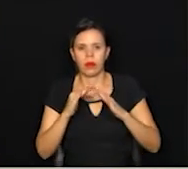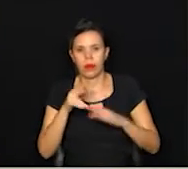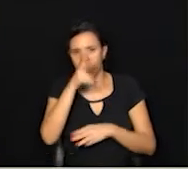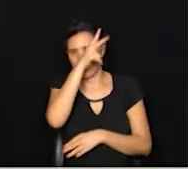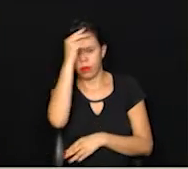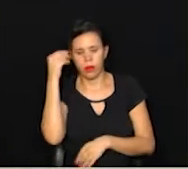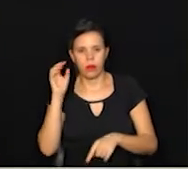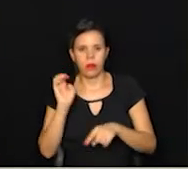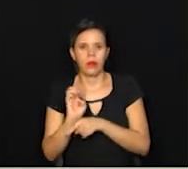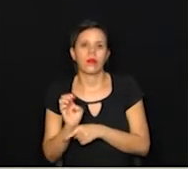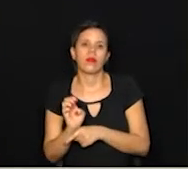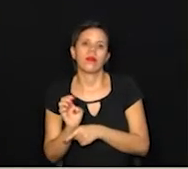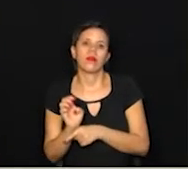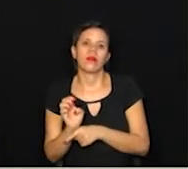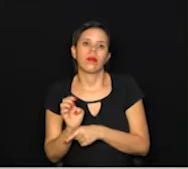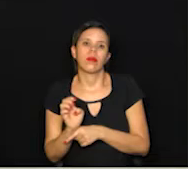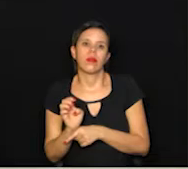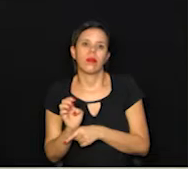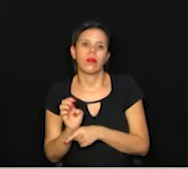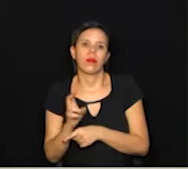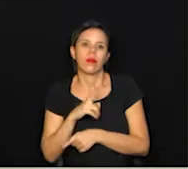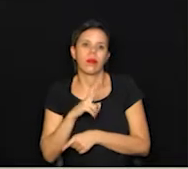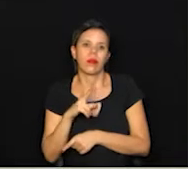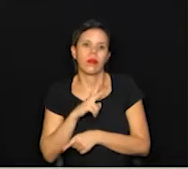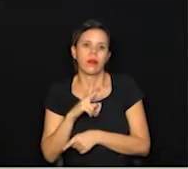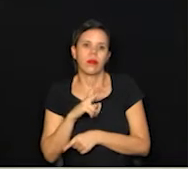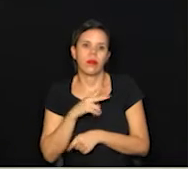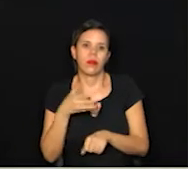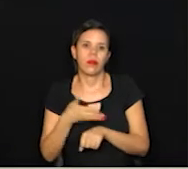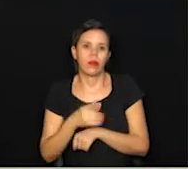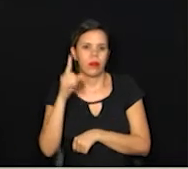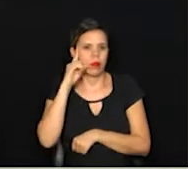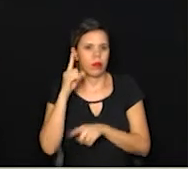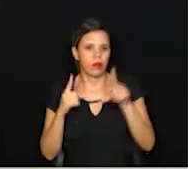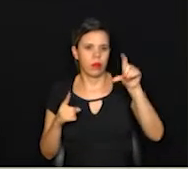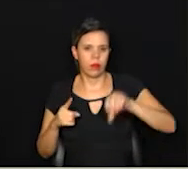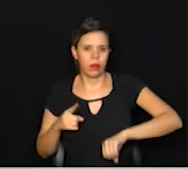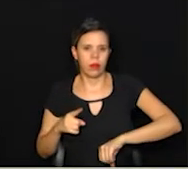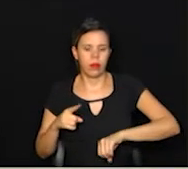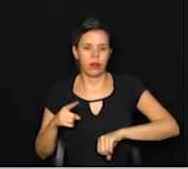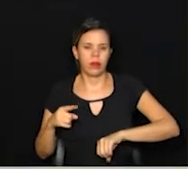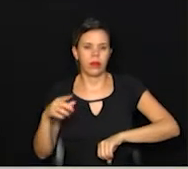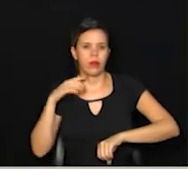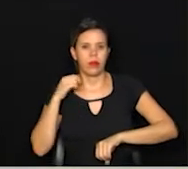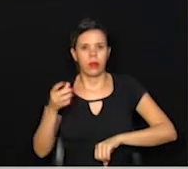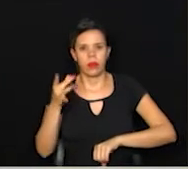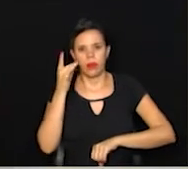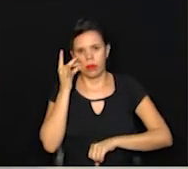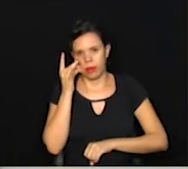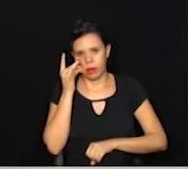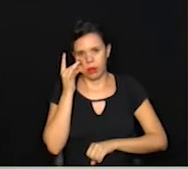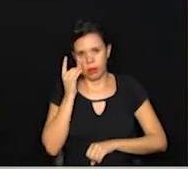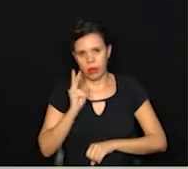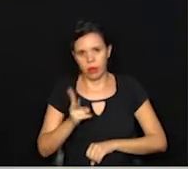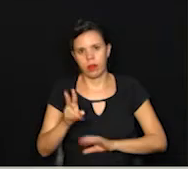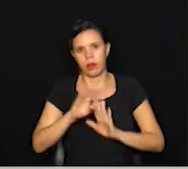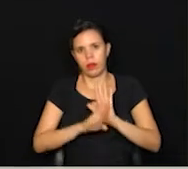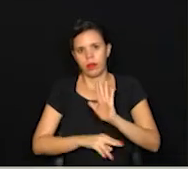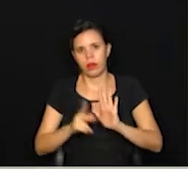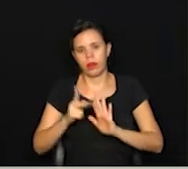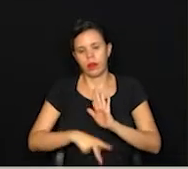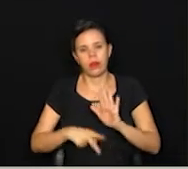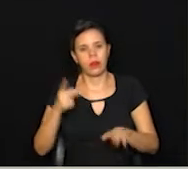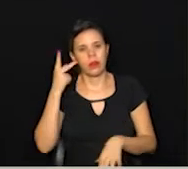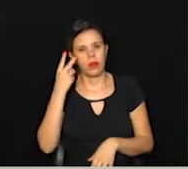públicas estaduais e particulares a partir de 19 do 4 presencial, seguindo o Plano São Paulo até